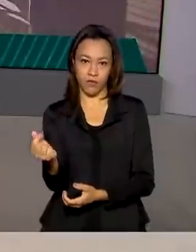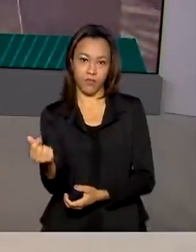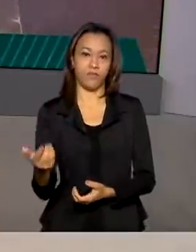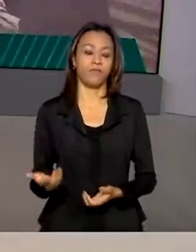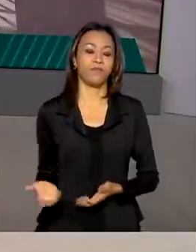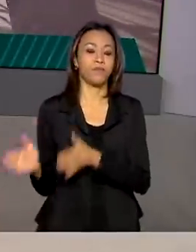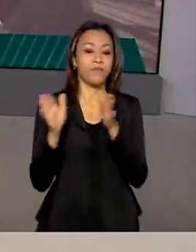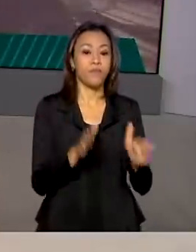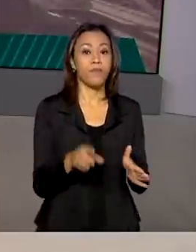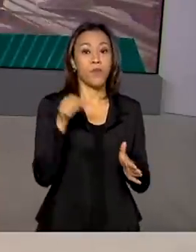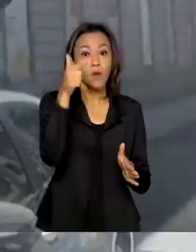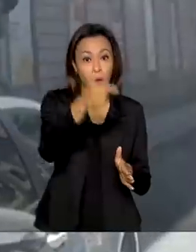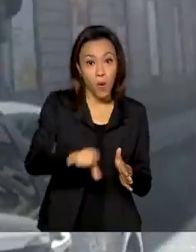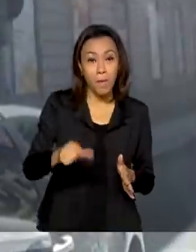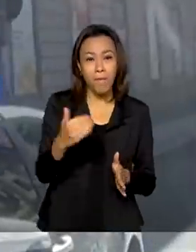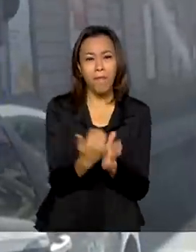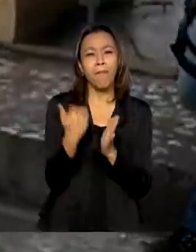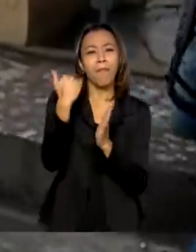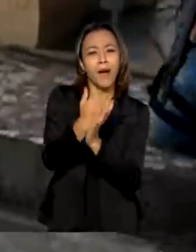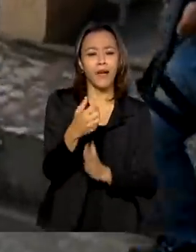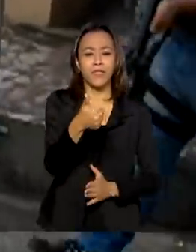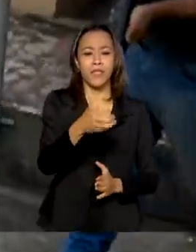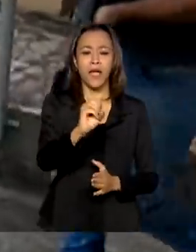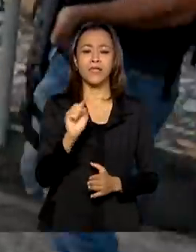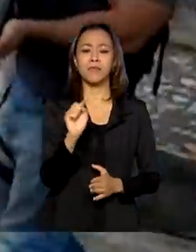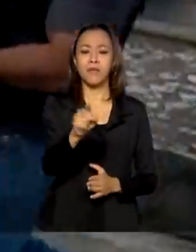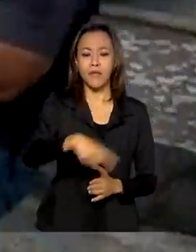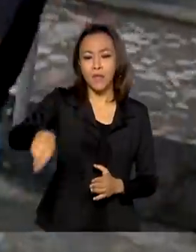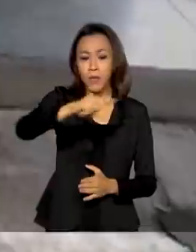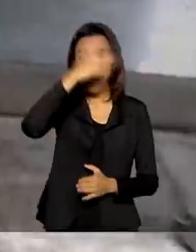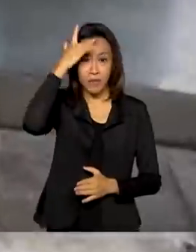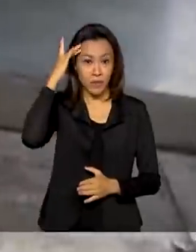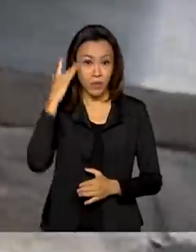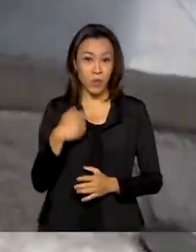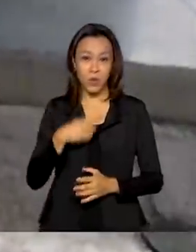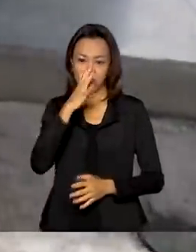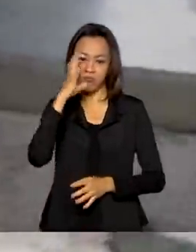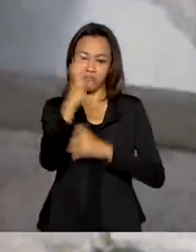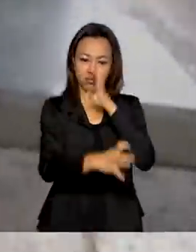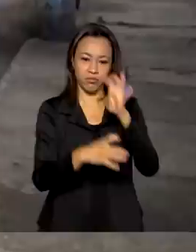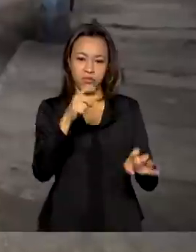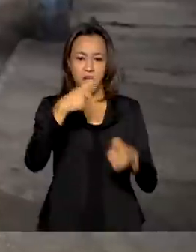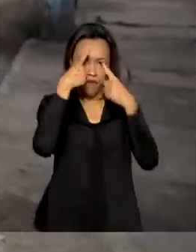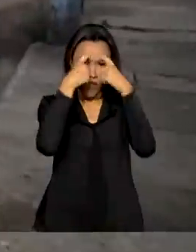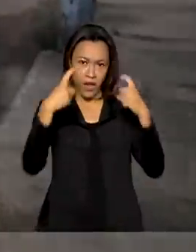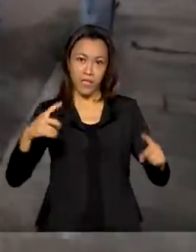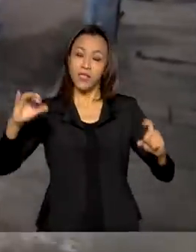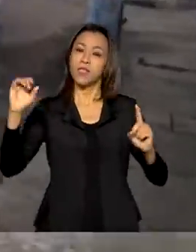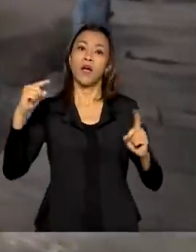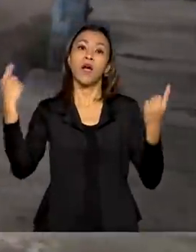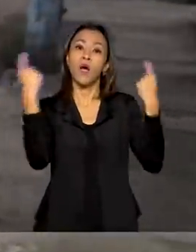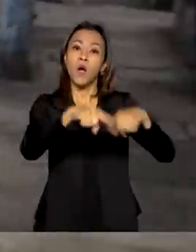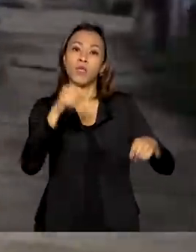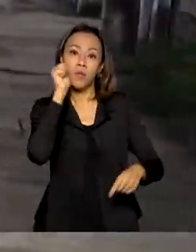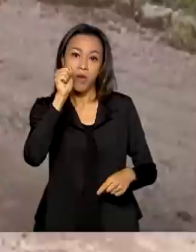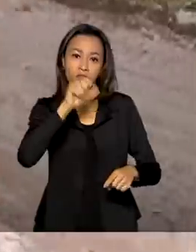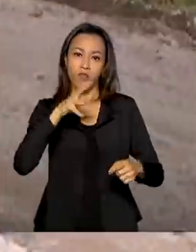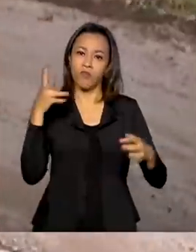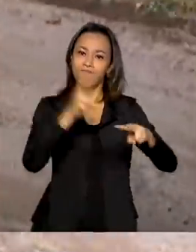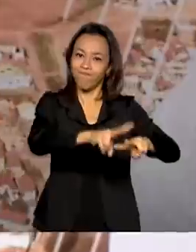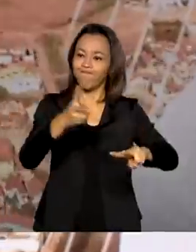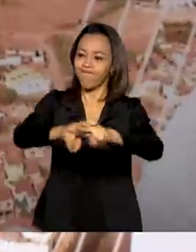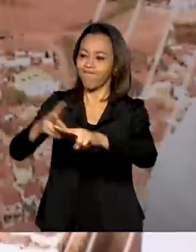Operação Resguardo. Mais de 10 mil pessoas acusadas de violência contra a mulher foram presas em todo o país.